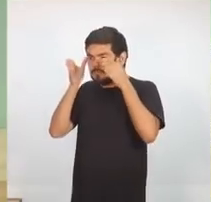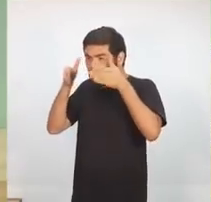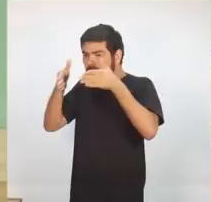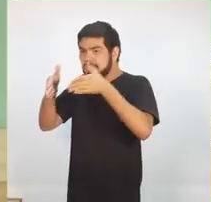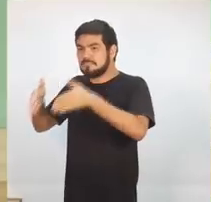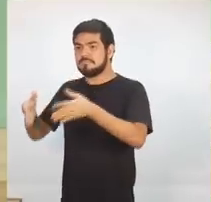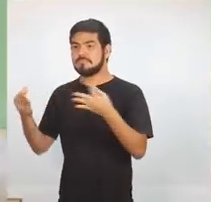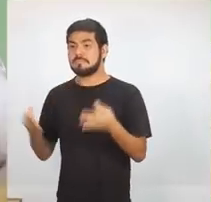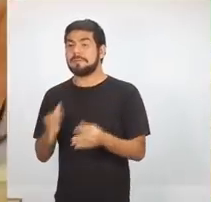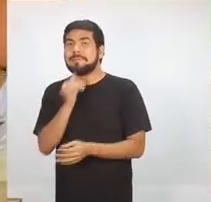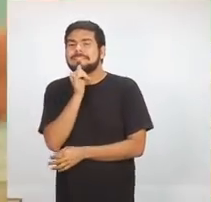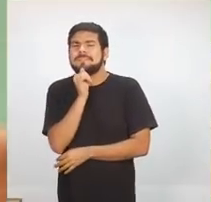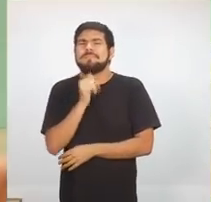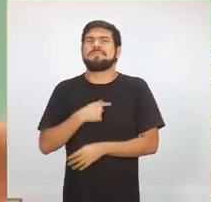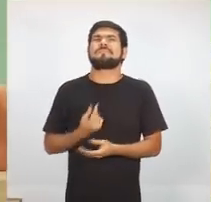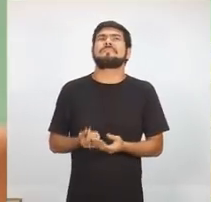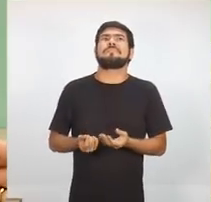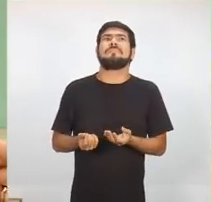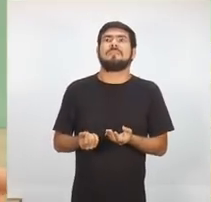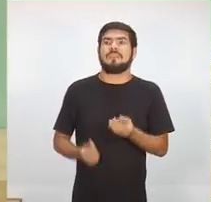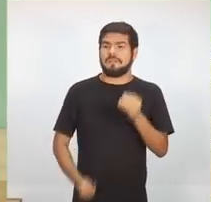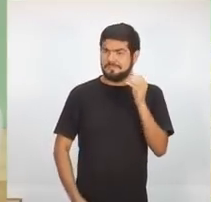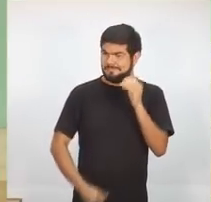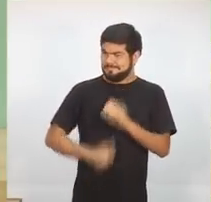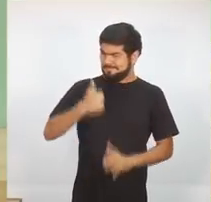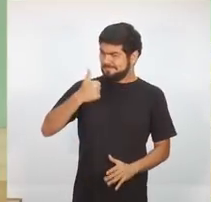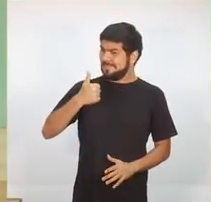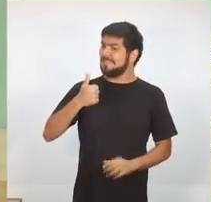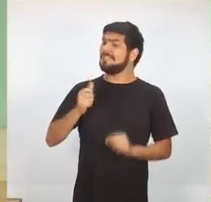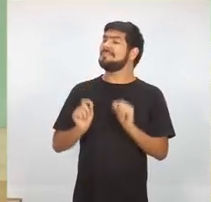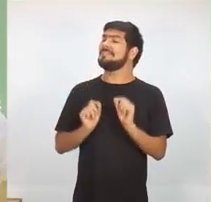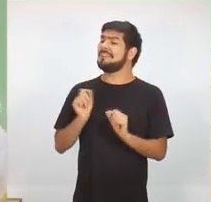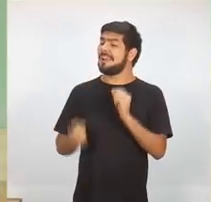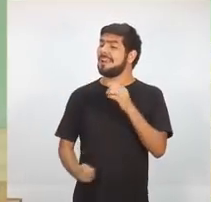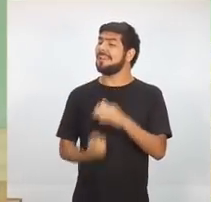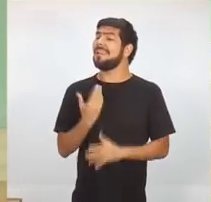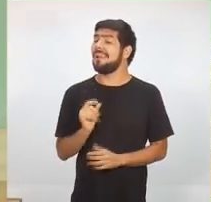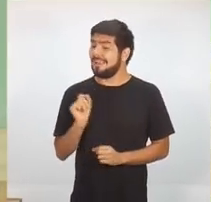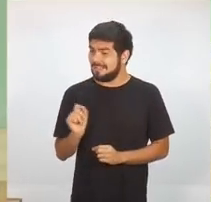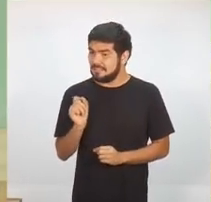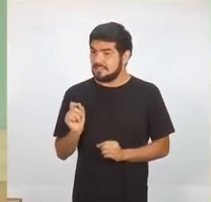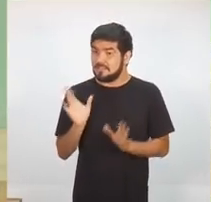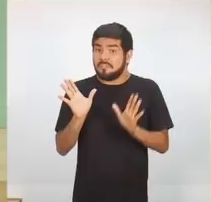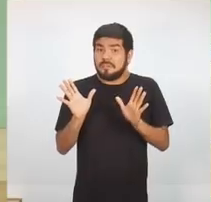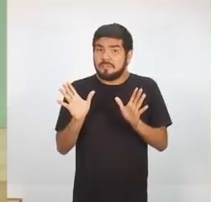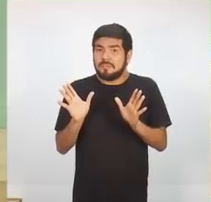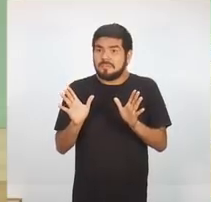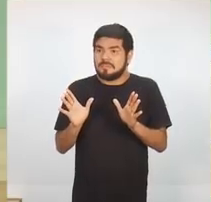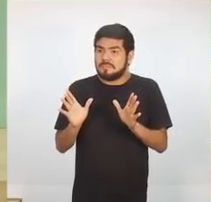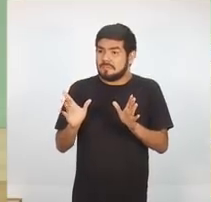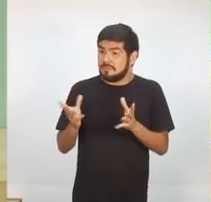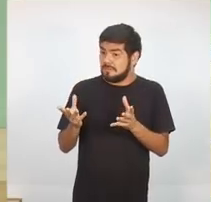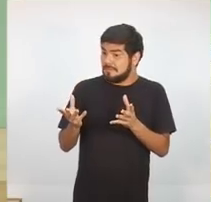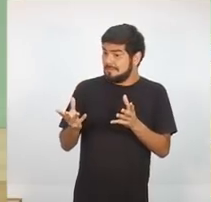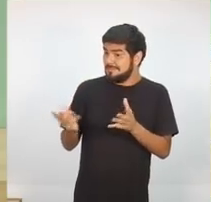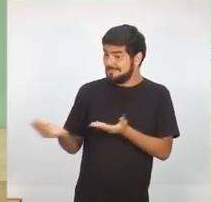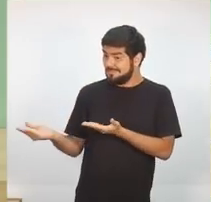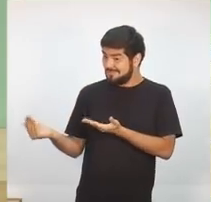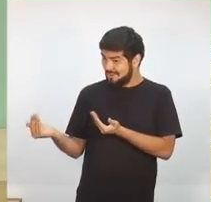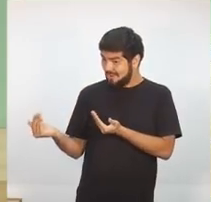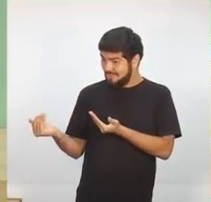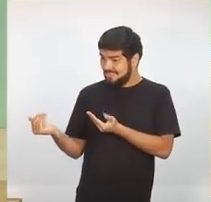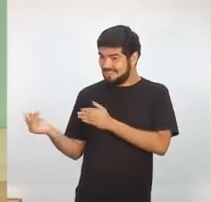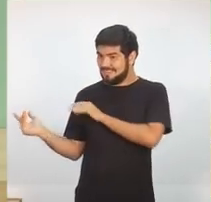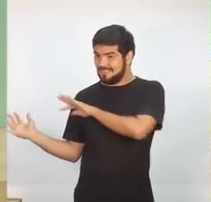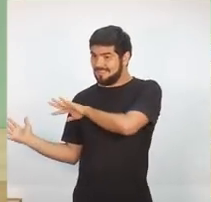Por exemplo, com o primeiro passo que nós vamos criar, nós vamos tirar centenas de milhares de jovens do Estado do